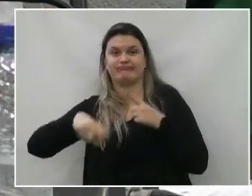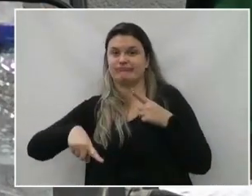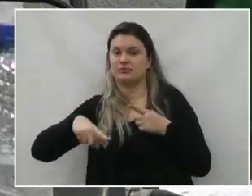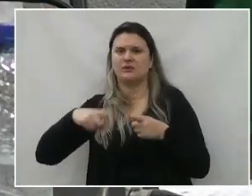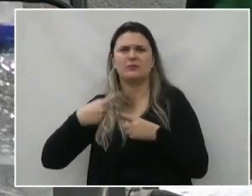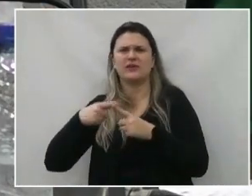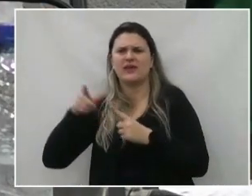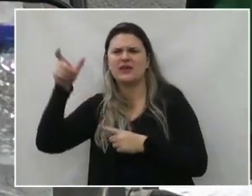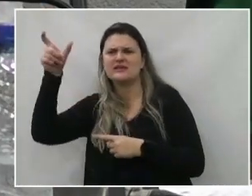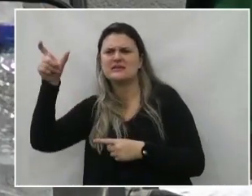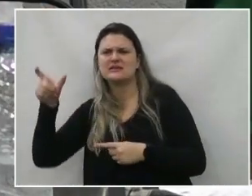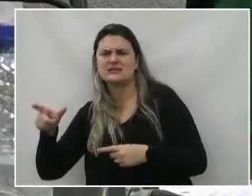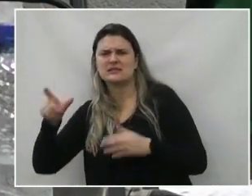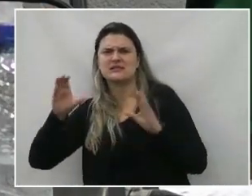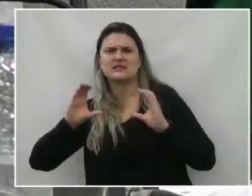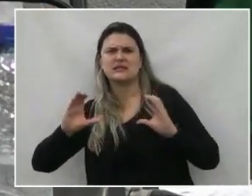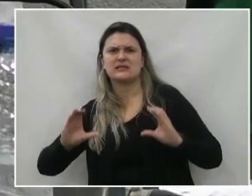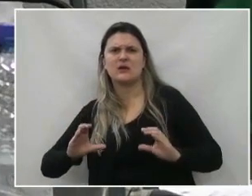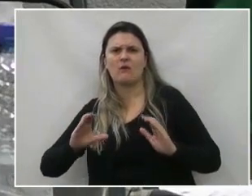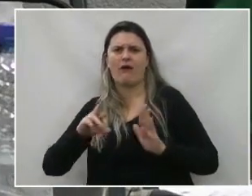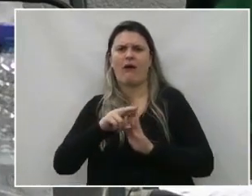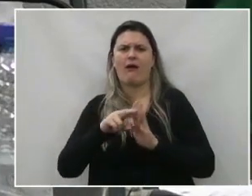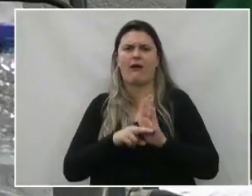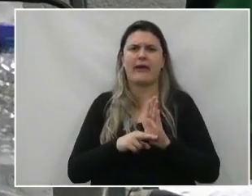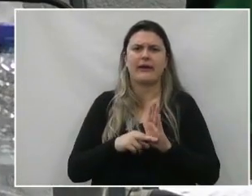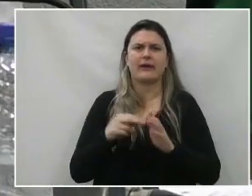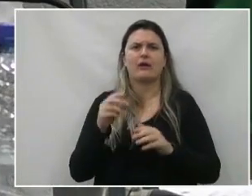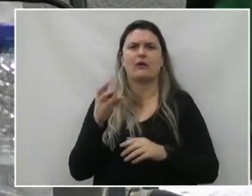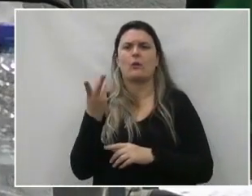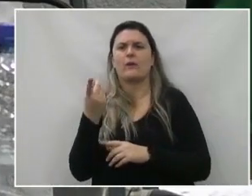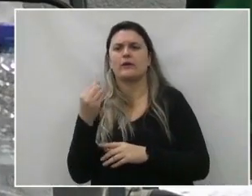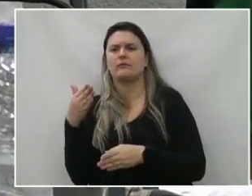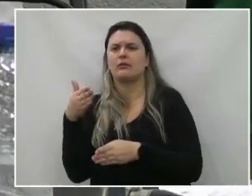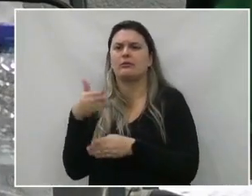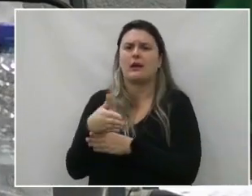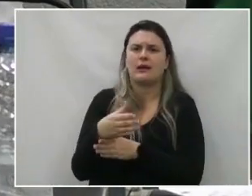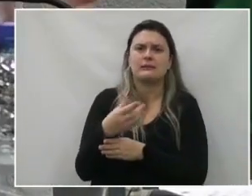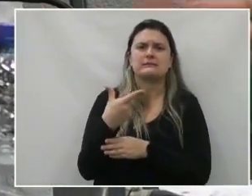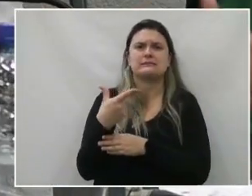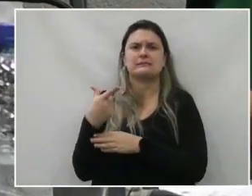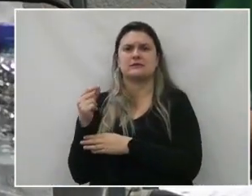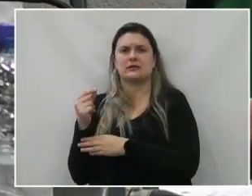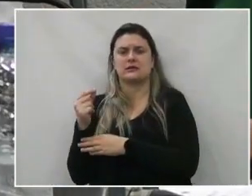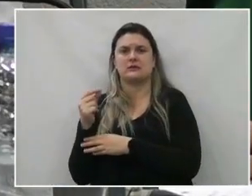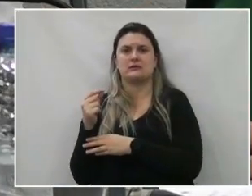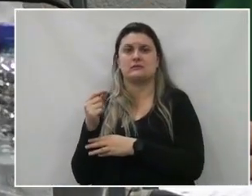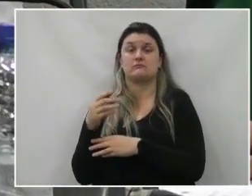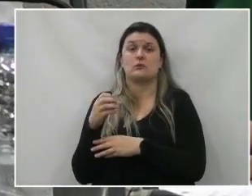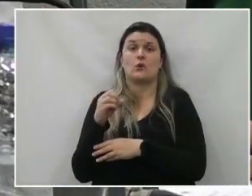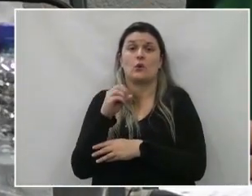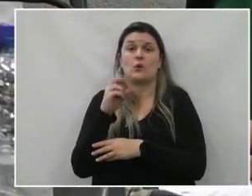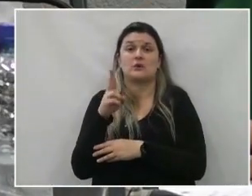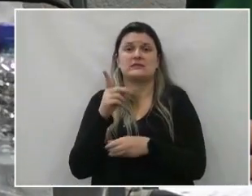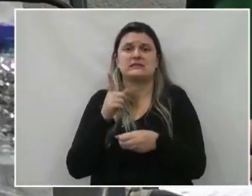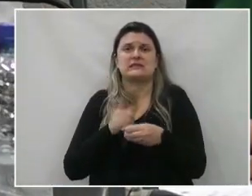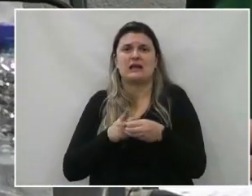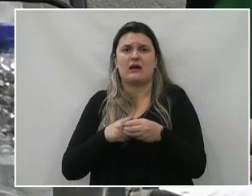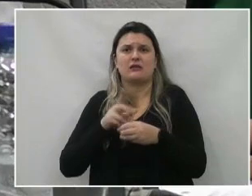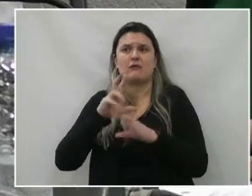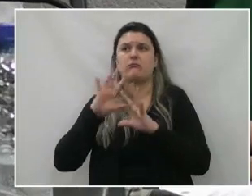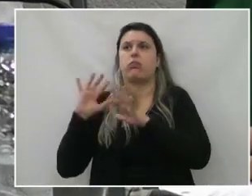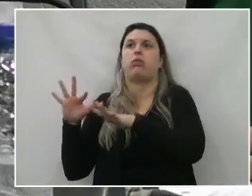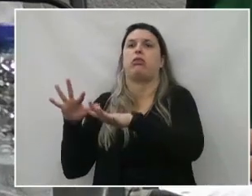esse cidadão não fica, ele, então, regulando a entrada de pessoas? Ou será que a cidade inteira vai estar lá no mesmo momento?